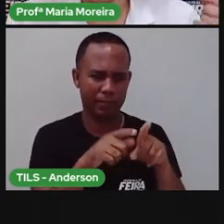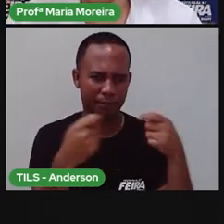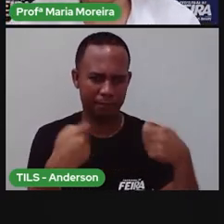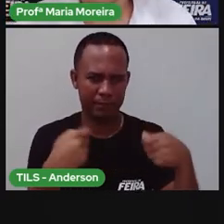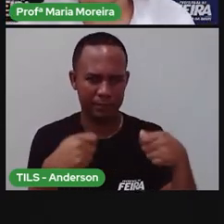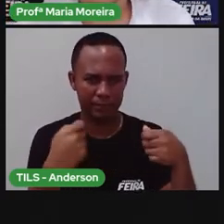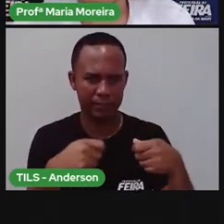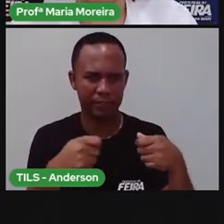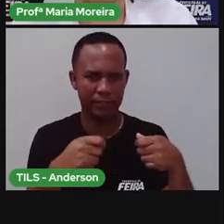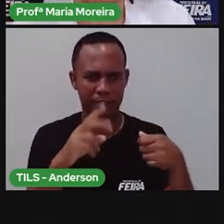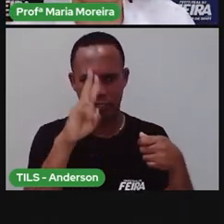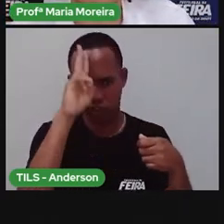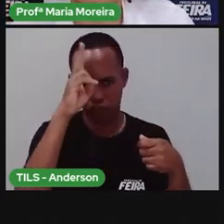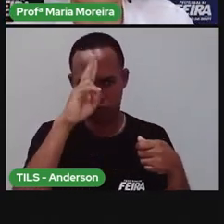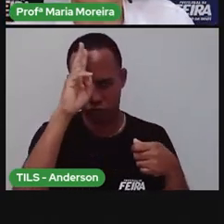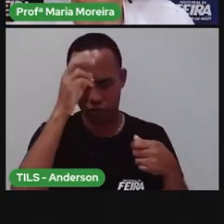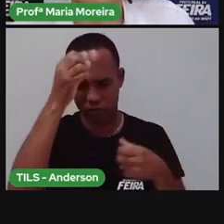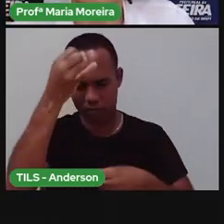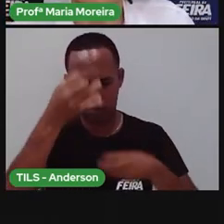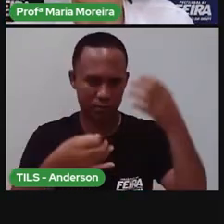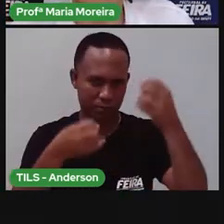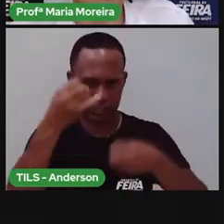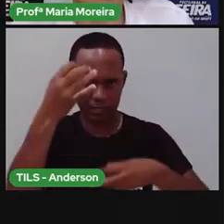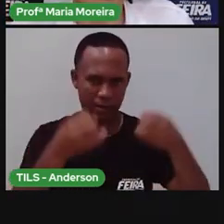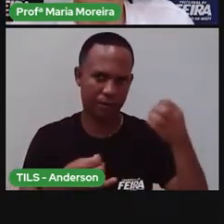e preciso contar o quê? Uma história.